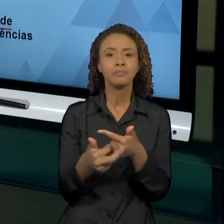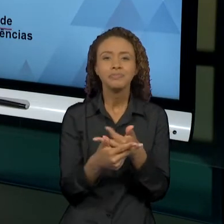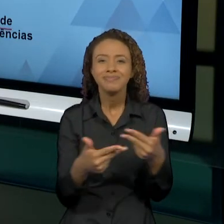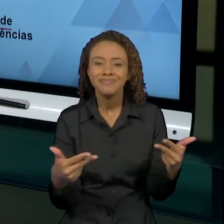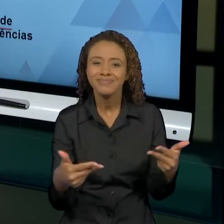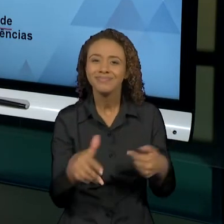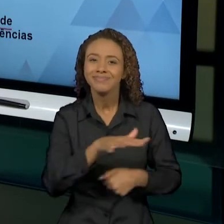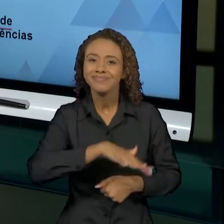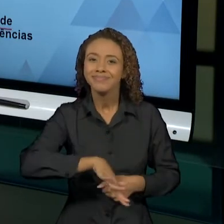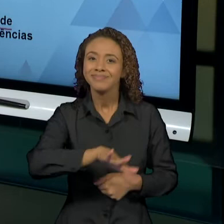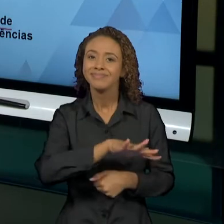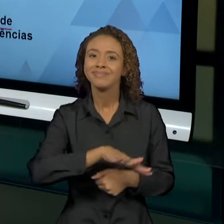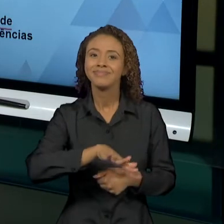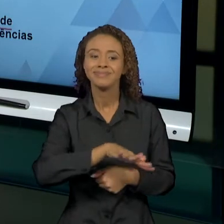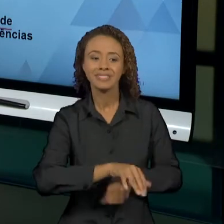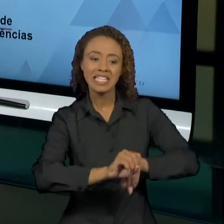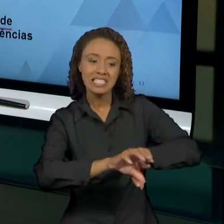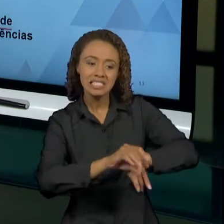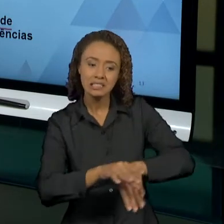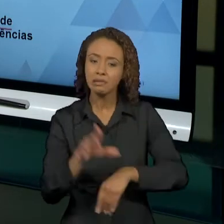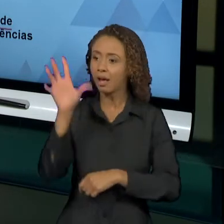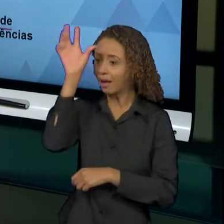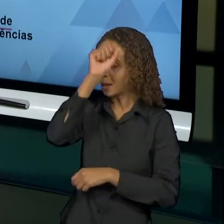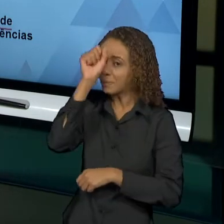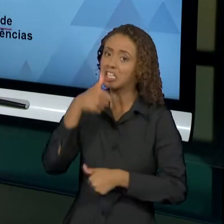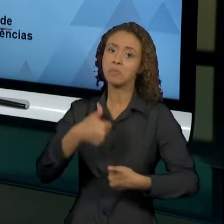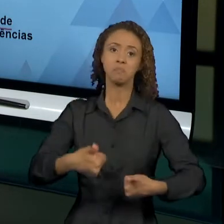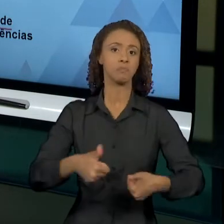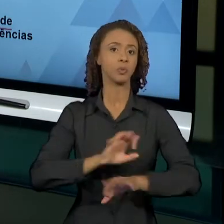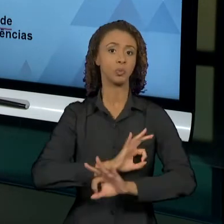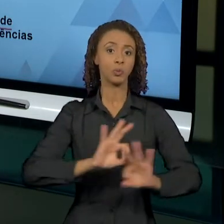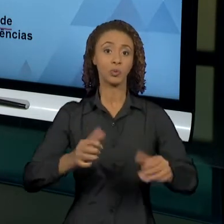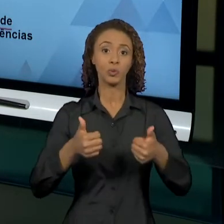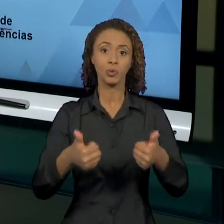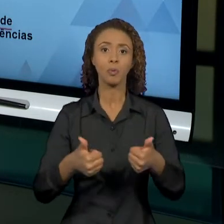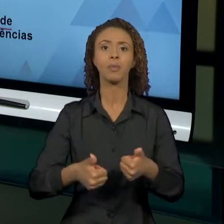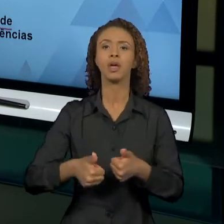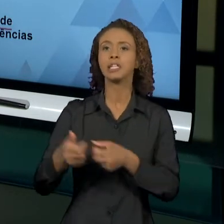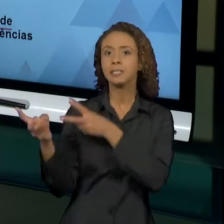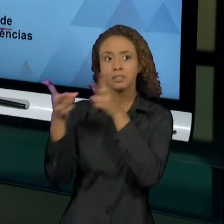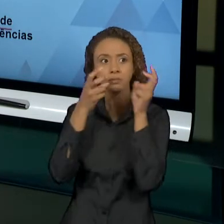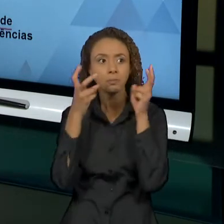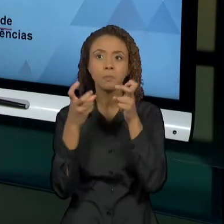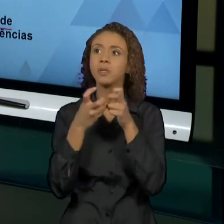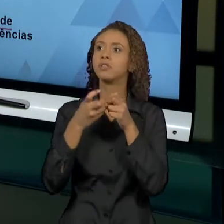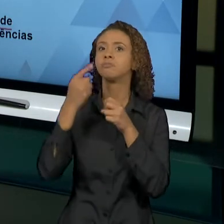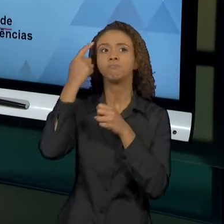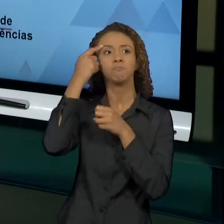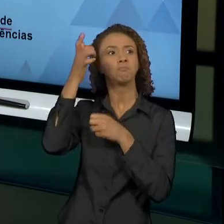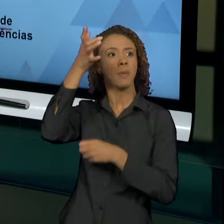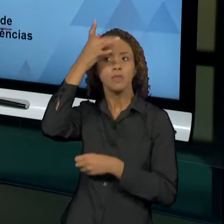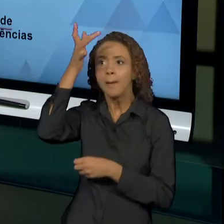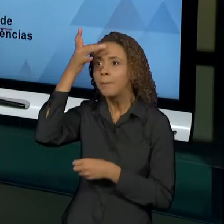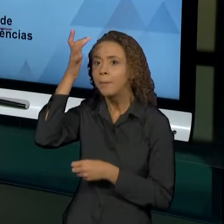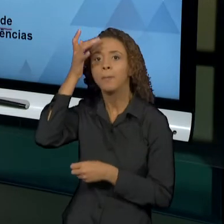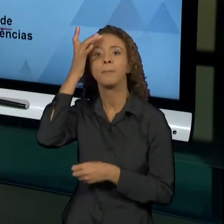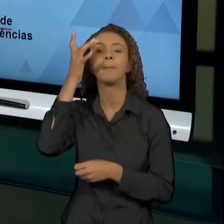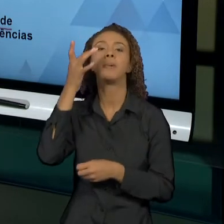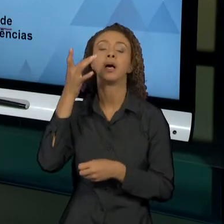envolvem o processo de ensinar e aprender, estão garantidos. Então, percepção, memória, está tudo, de alguma forma,